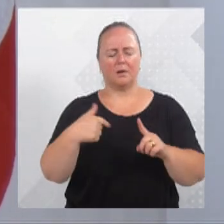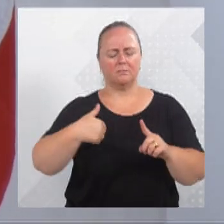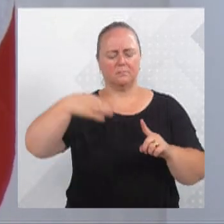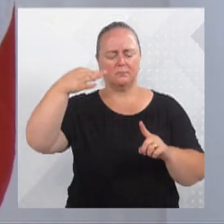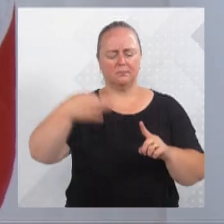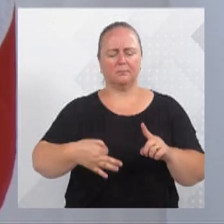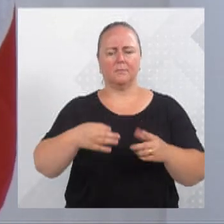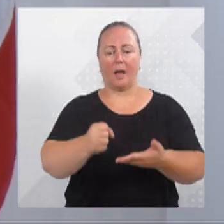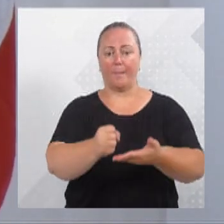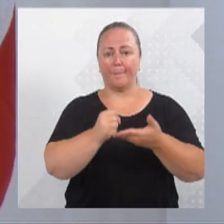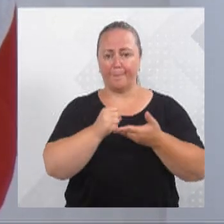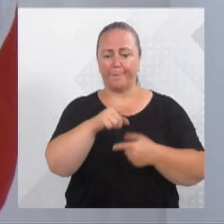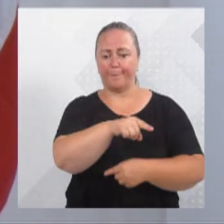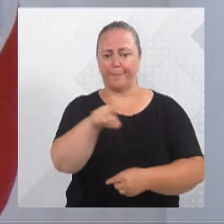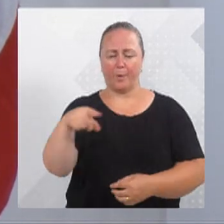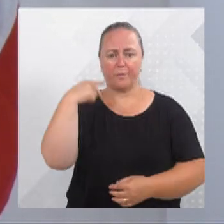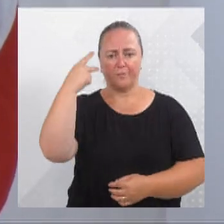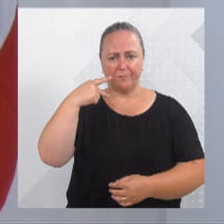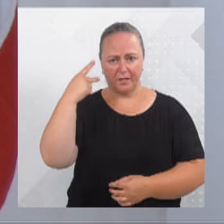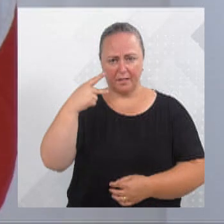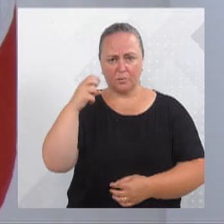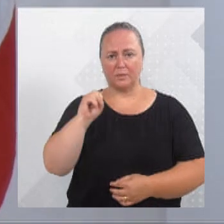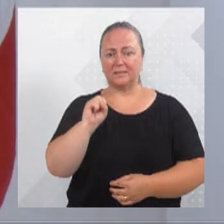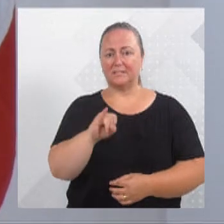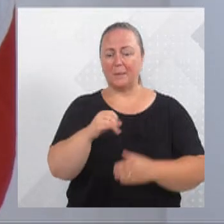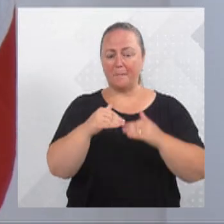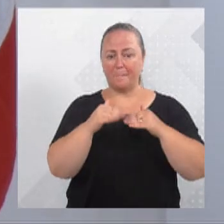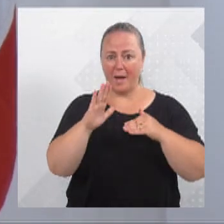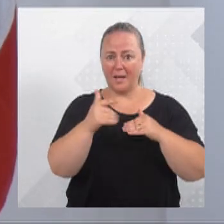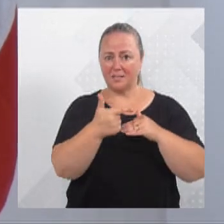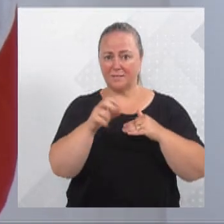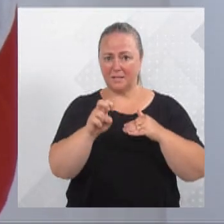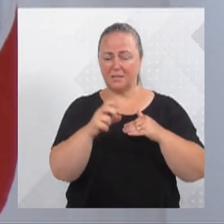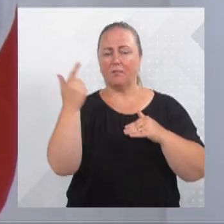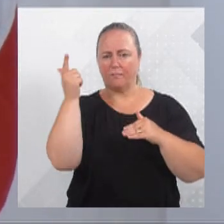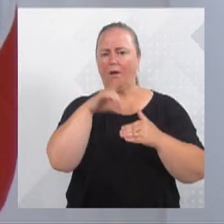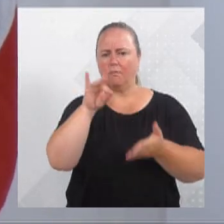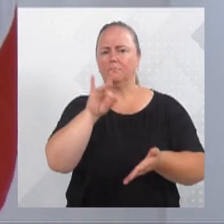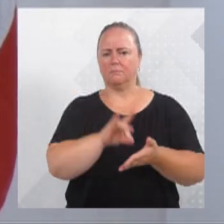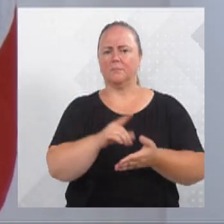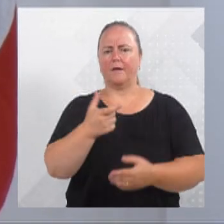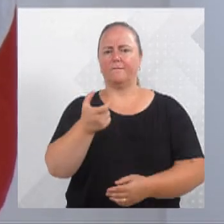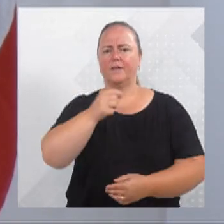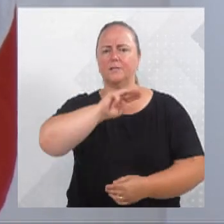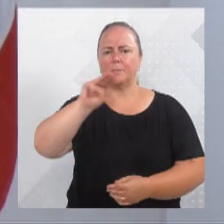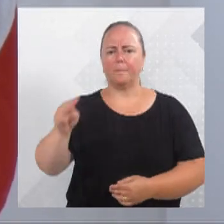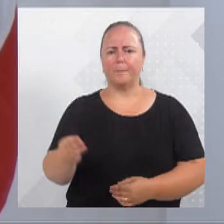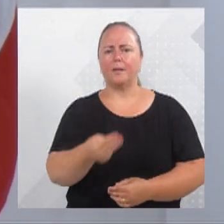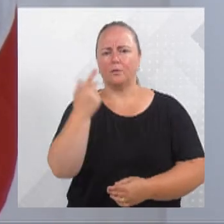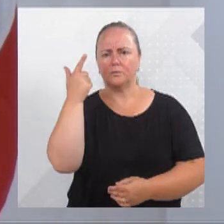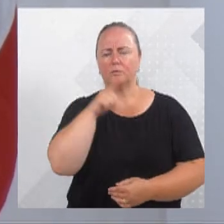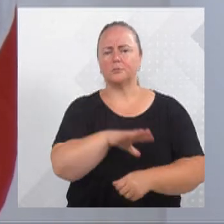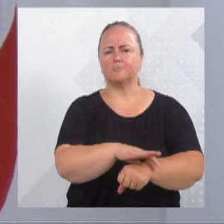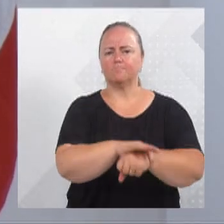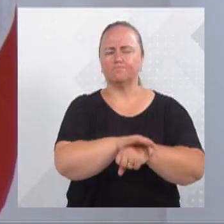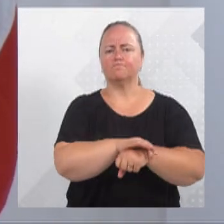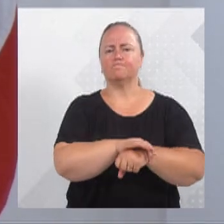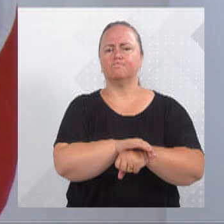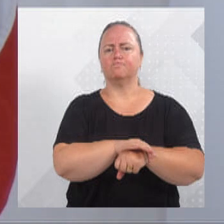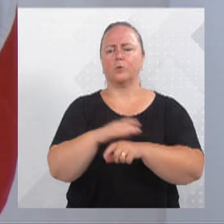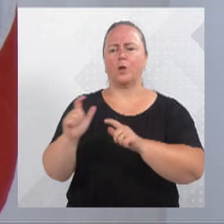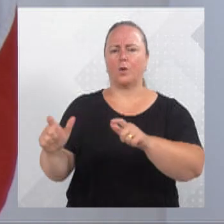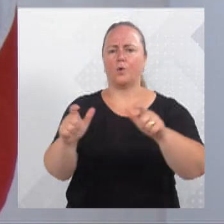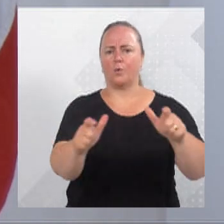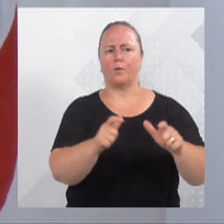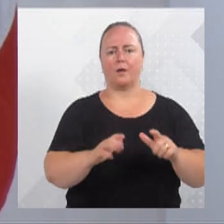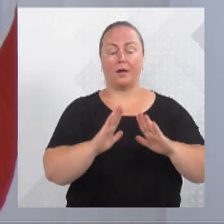com o apoio dos vereadores, nós vamos, passando os 25%, garantir esses quase 20 milhões de reais para a gente poder garantir a segurança armada em